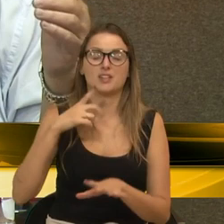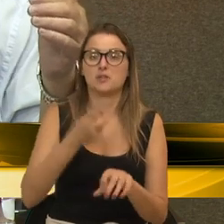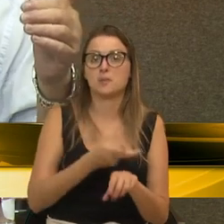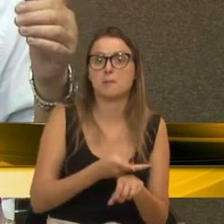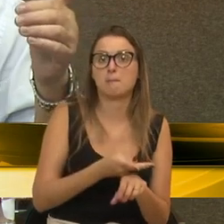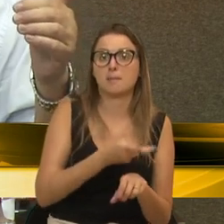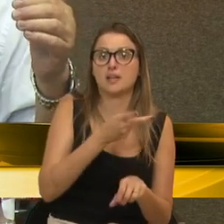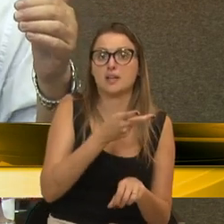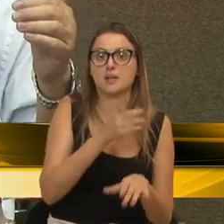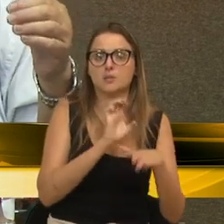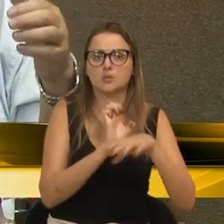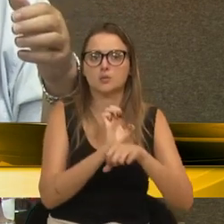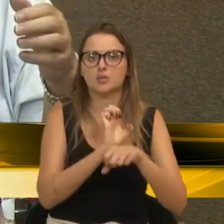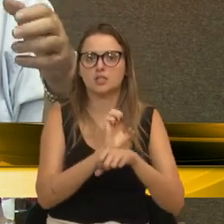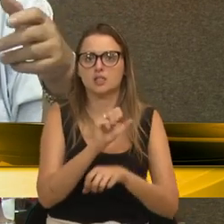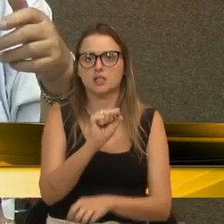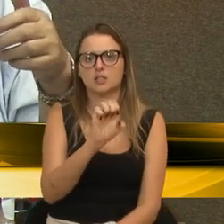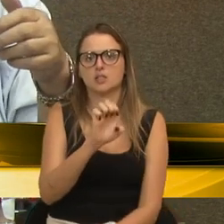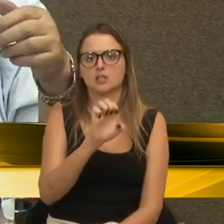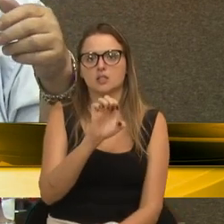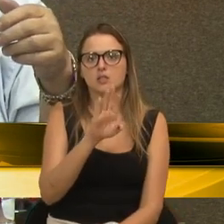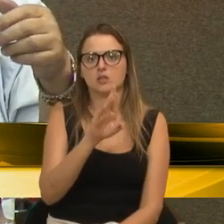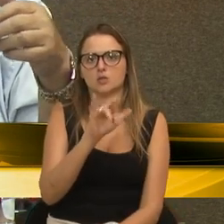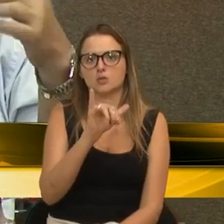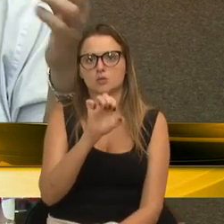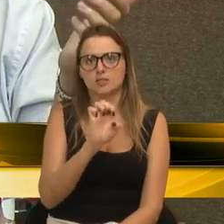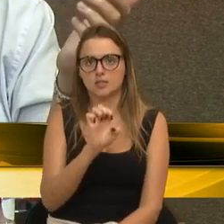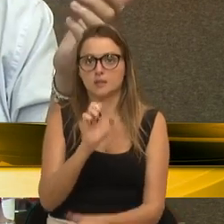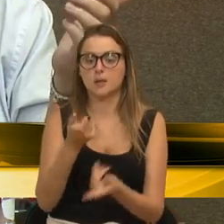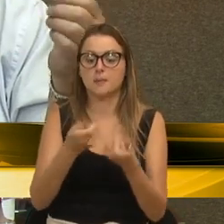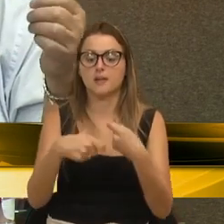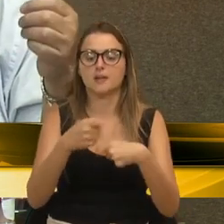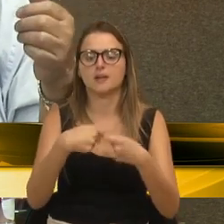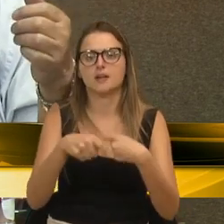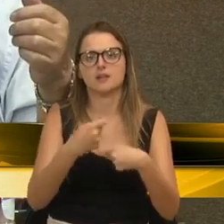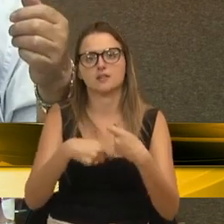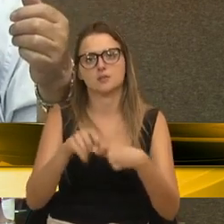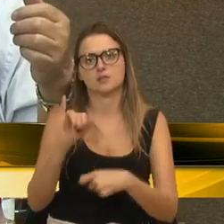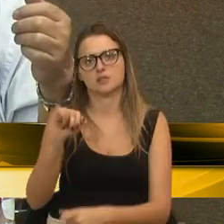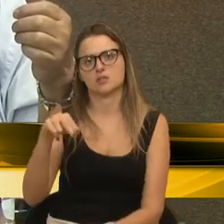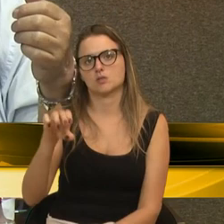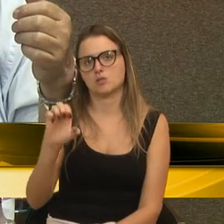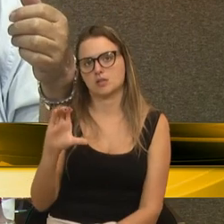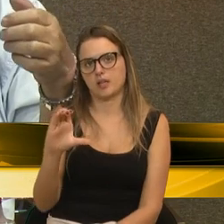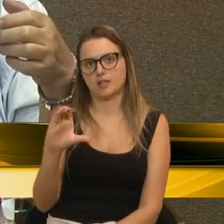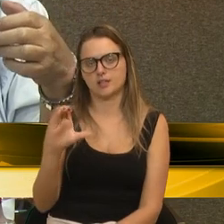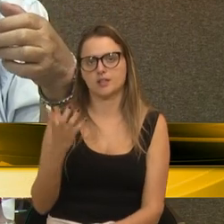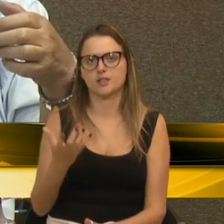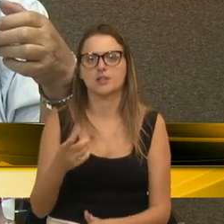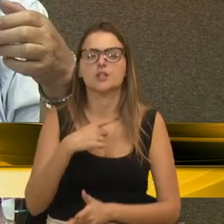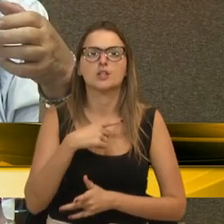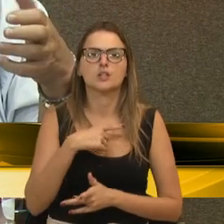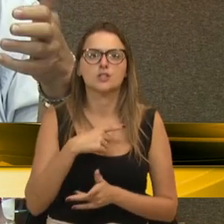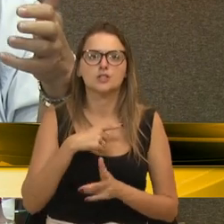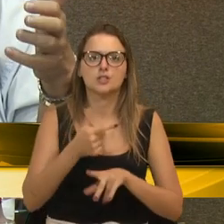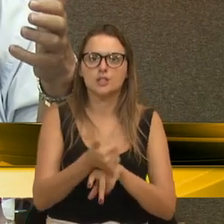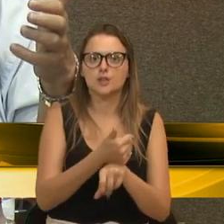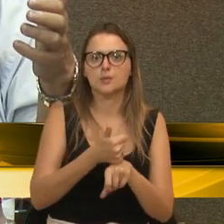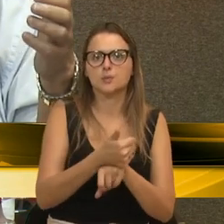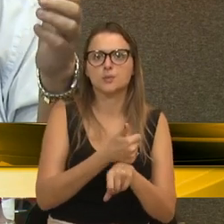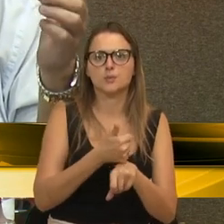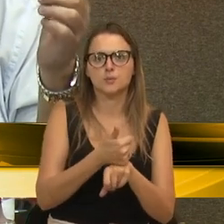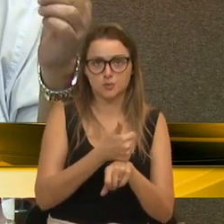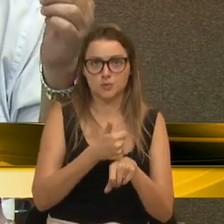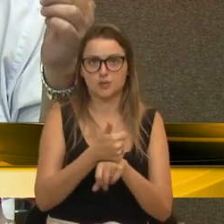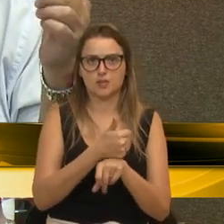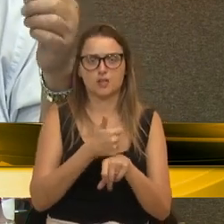estaduais a nível do SEBRAE pela gestão da incubadora. Nós tínhamos ali uma profissional capaz,